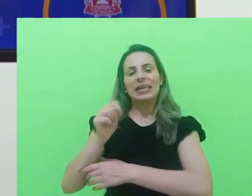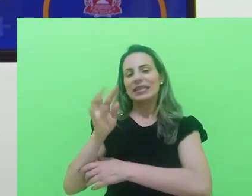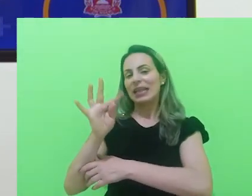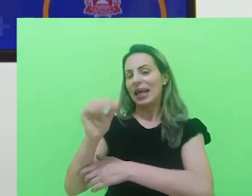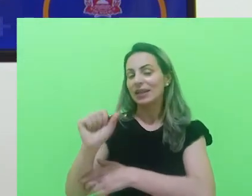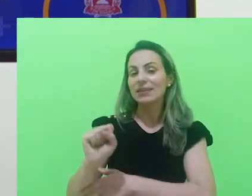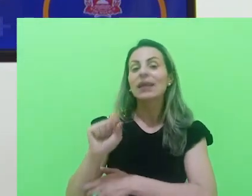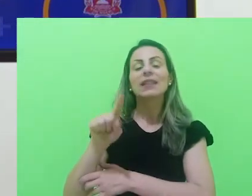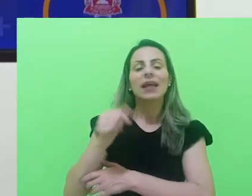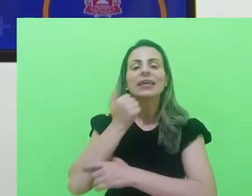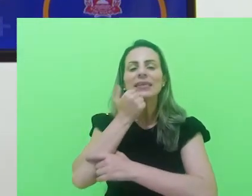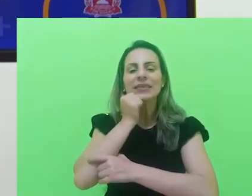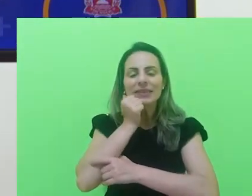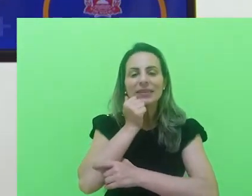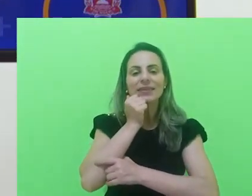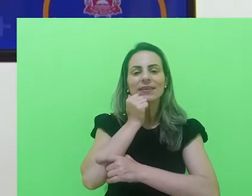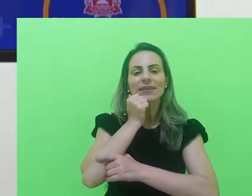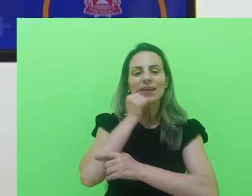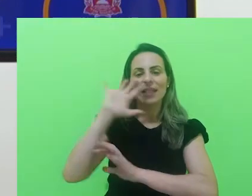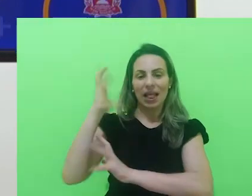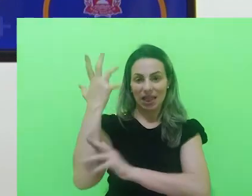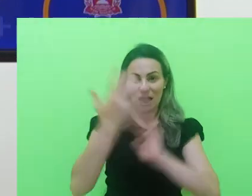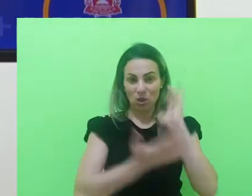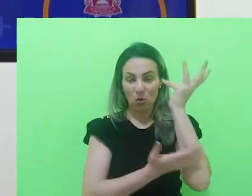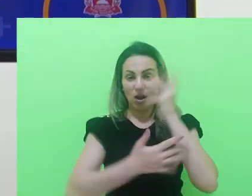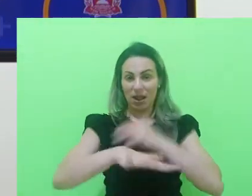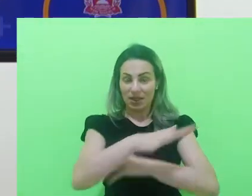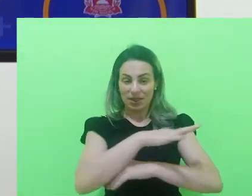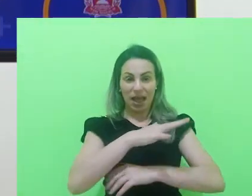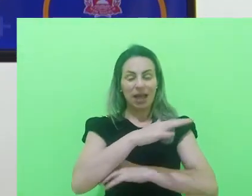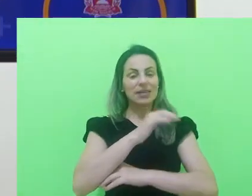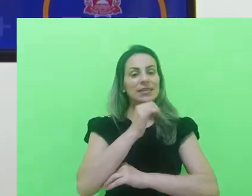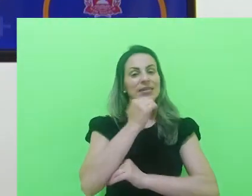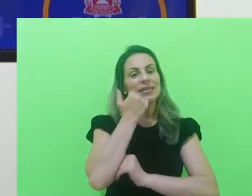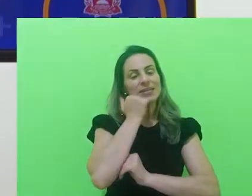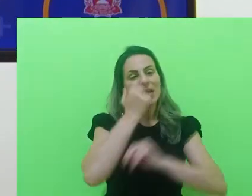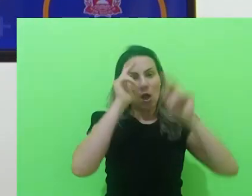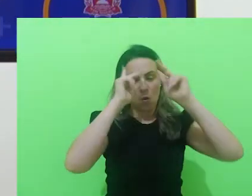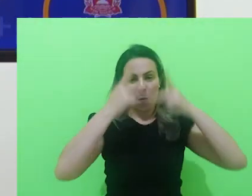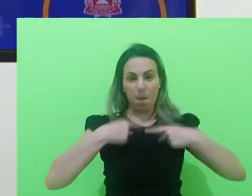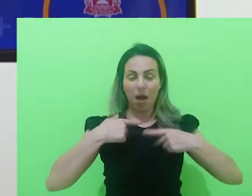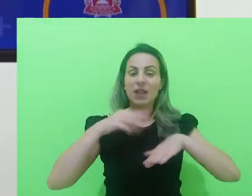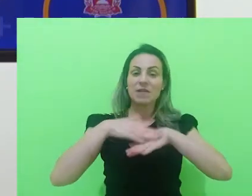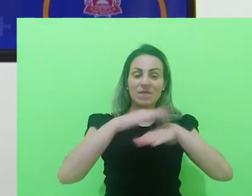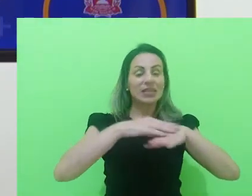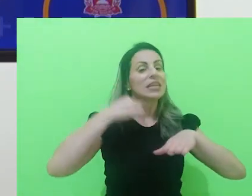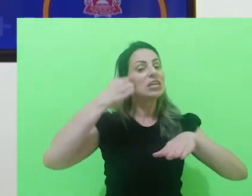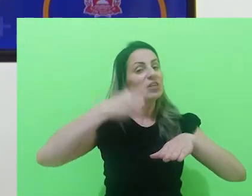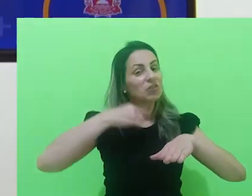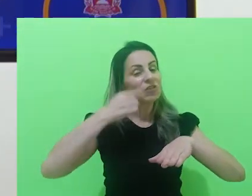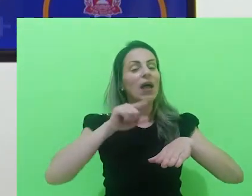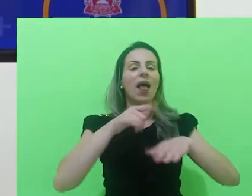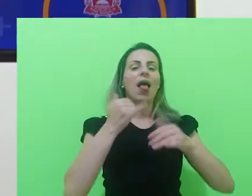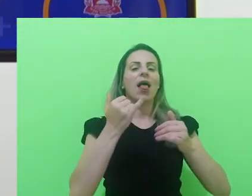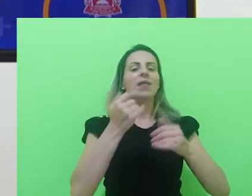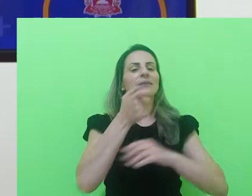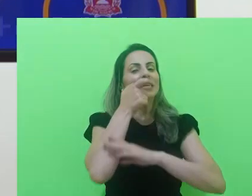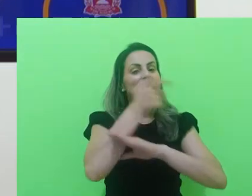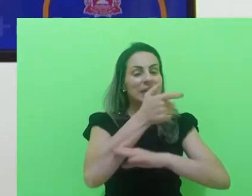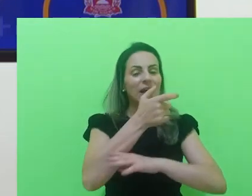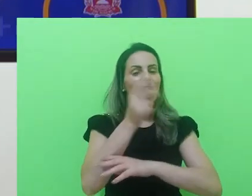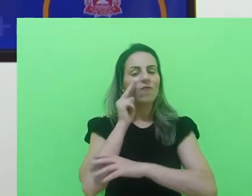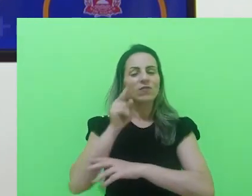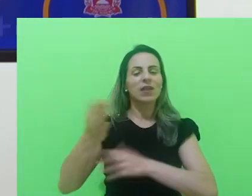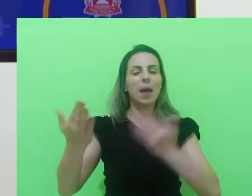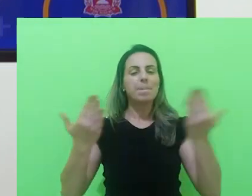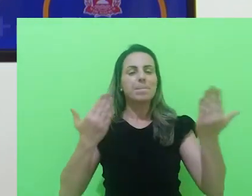Ciência e Natureza. Você vai para a área de Humanas, vai fazer Direito. Seria interessante você fazer esse itinerário. Então, veja a diferença que deixa